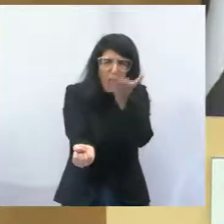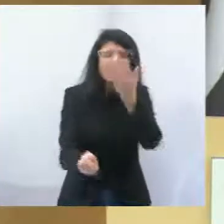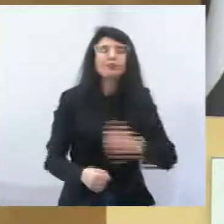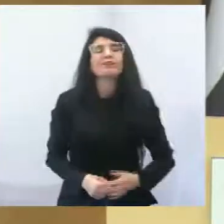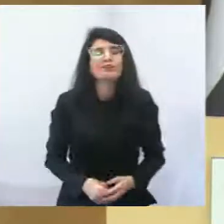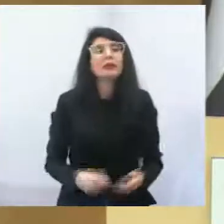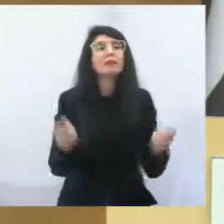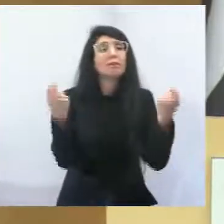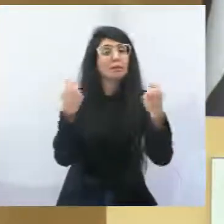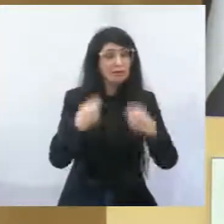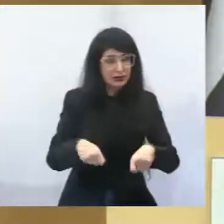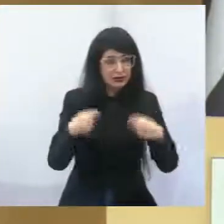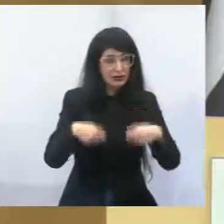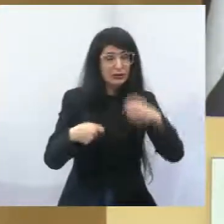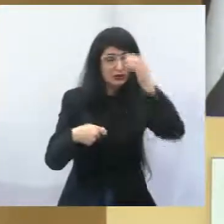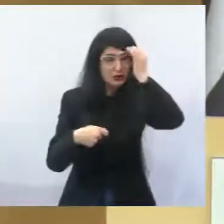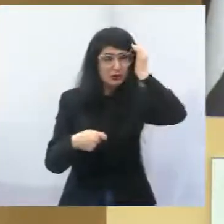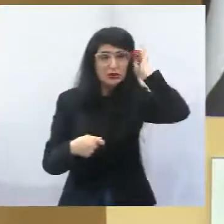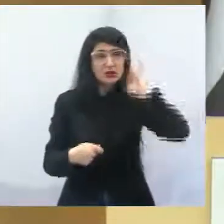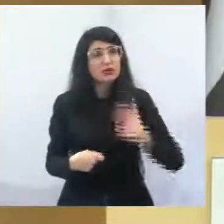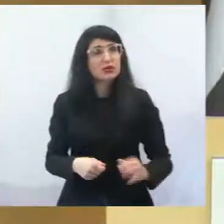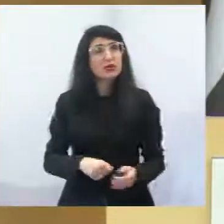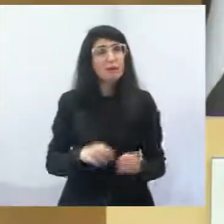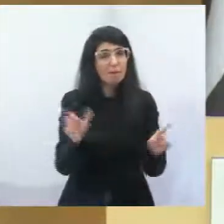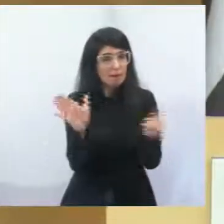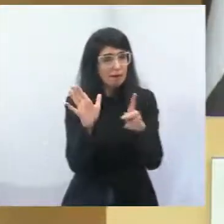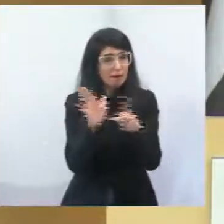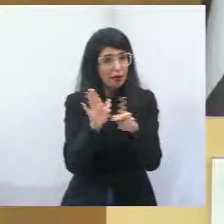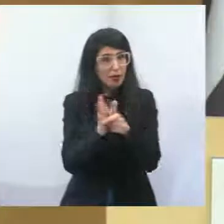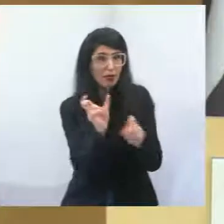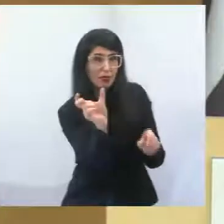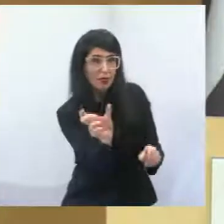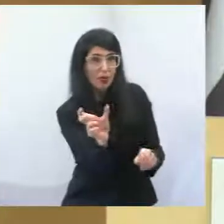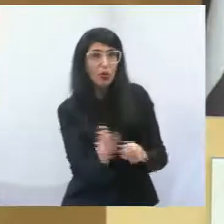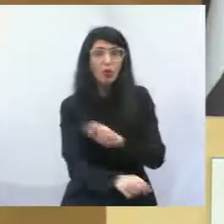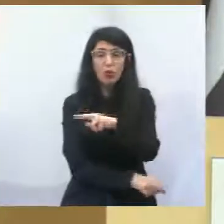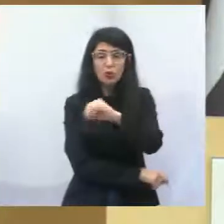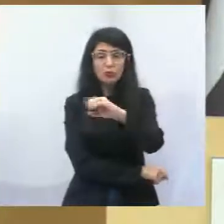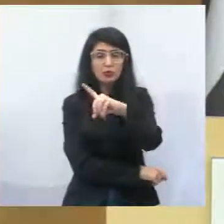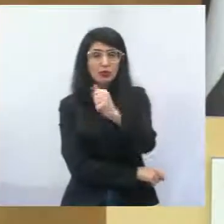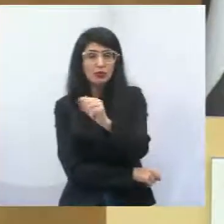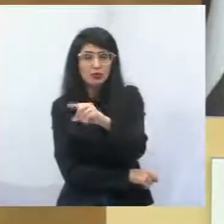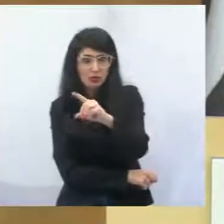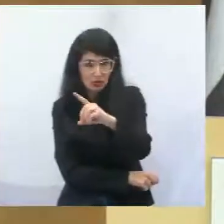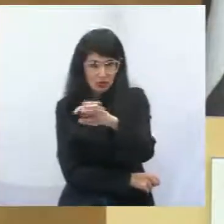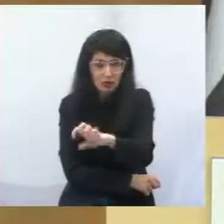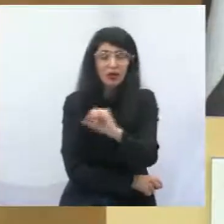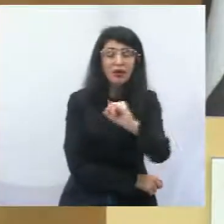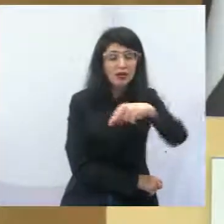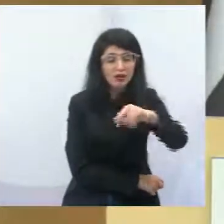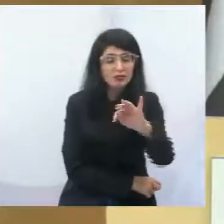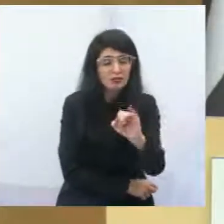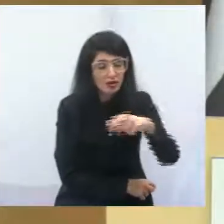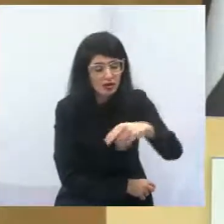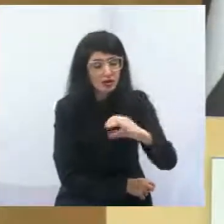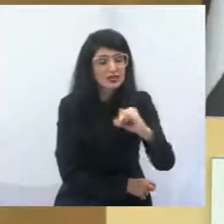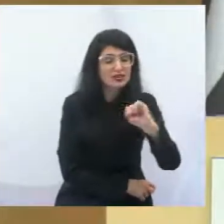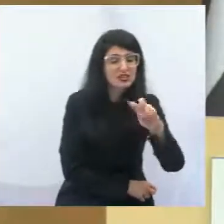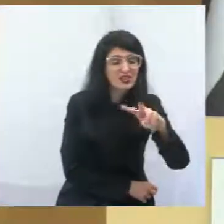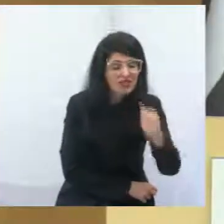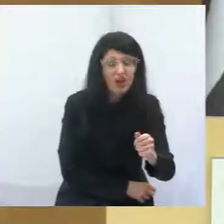uma intervenção, como o próprio nome sugere, uma unidade de terapia intensiva, UTI. E aí nós precisamos